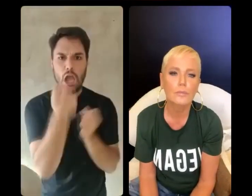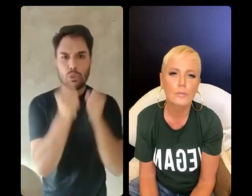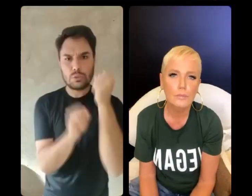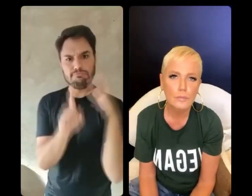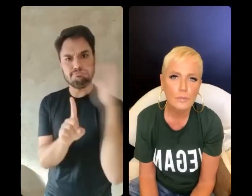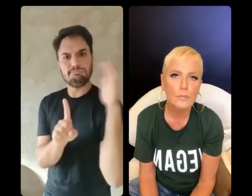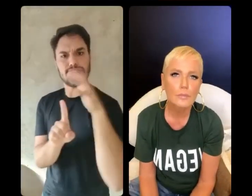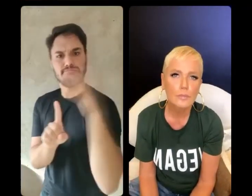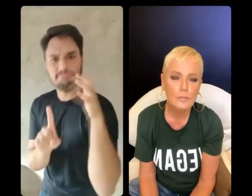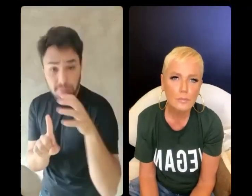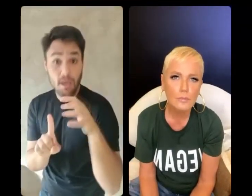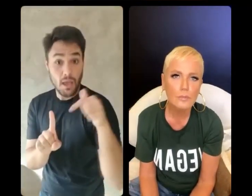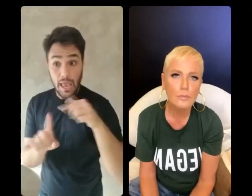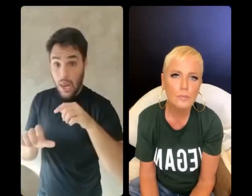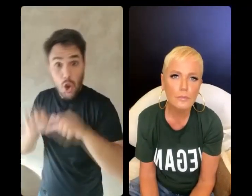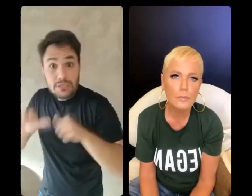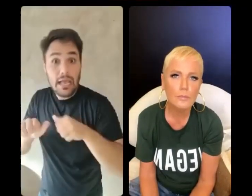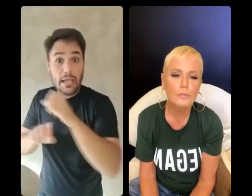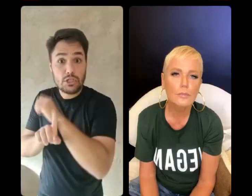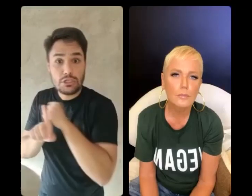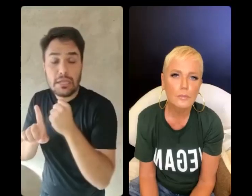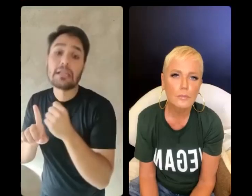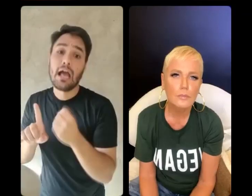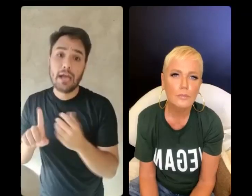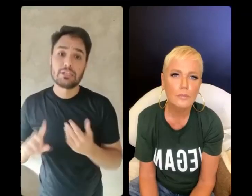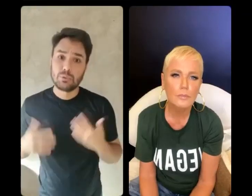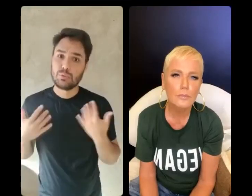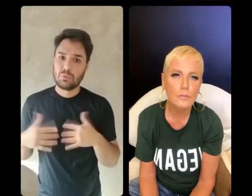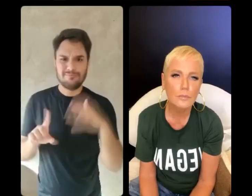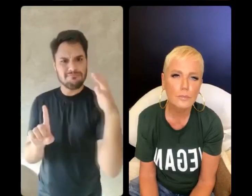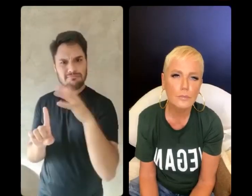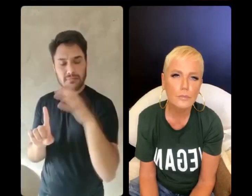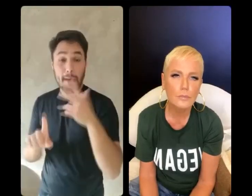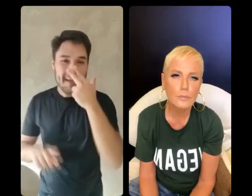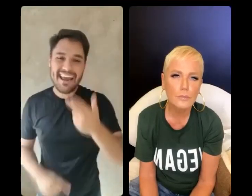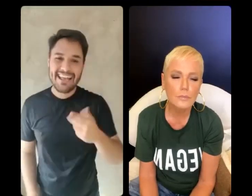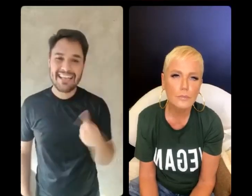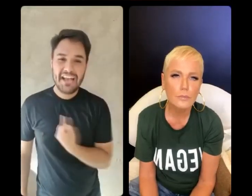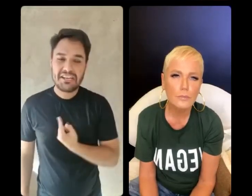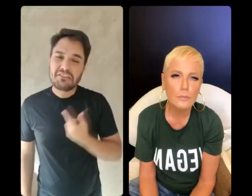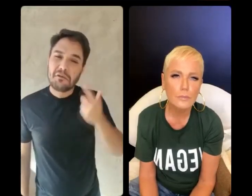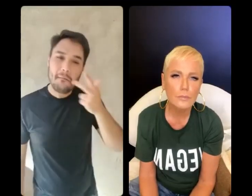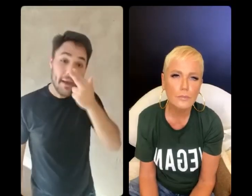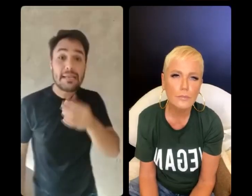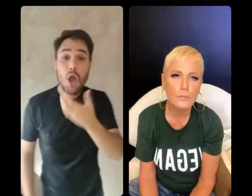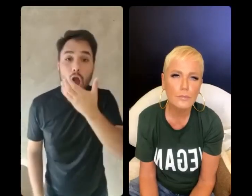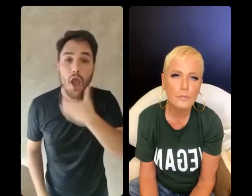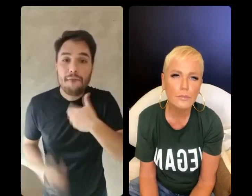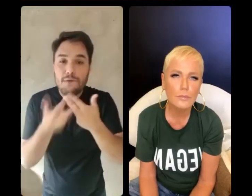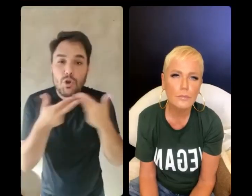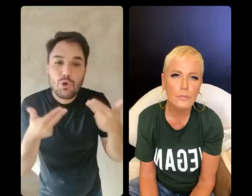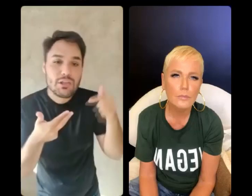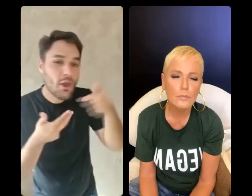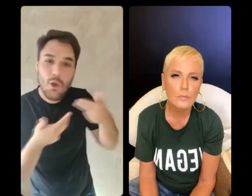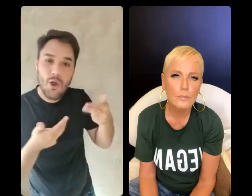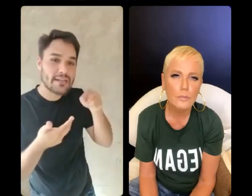entendimento popular, dentro da sociedade. A gente para de enxergar as coisas como... A fruta, tudo que você falou, feijão, arroz, batata,